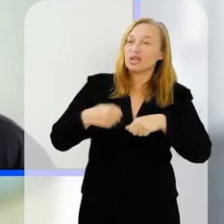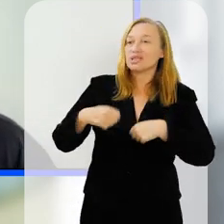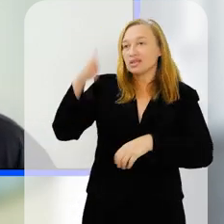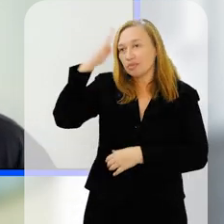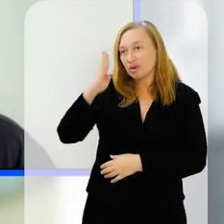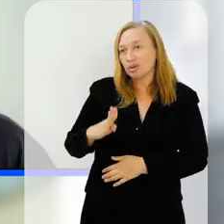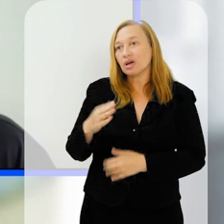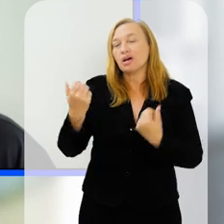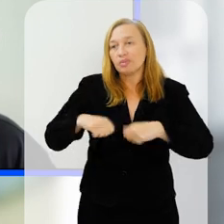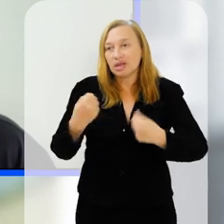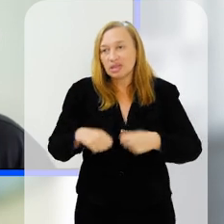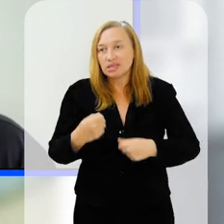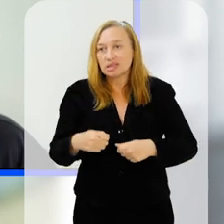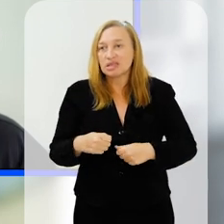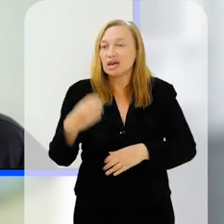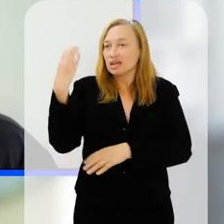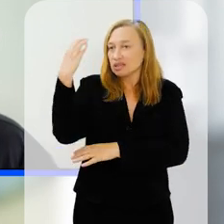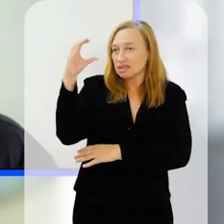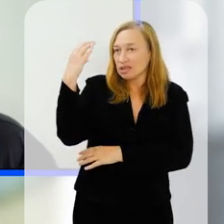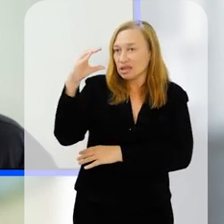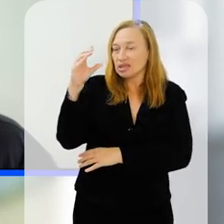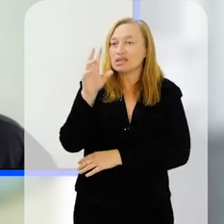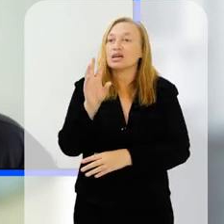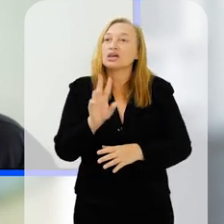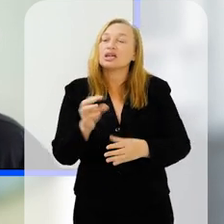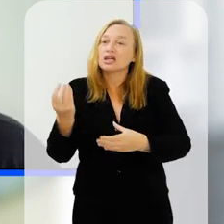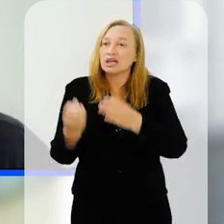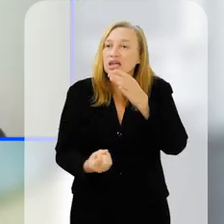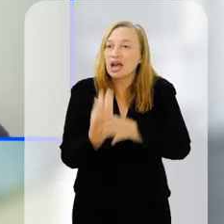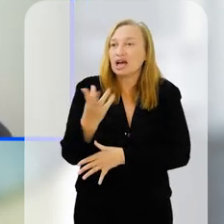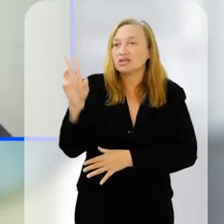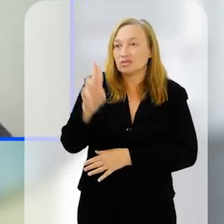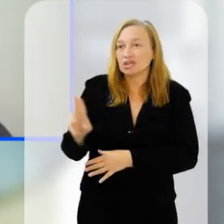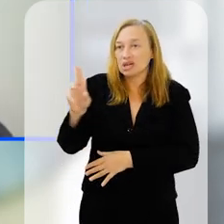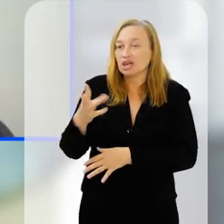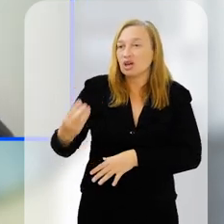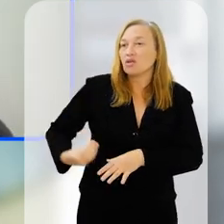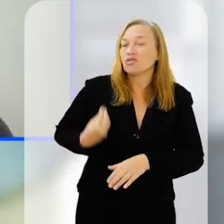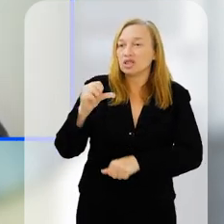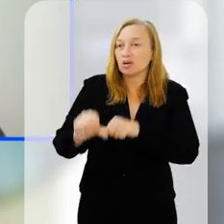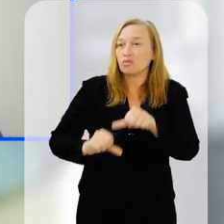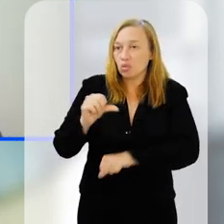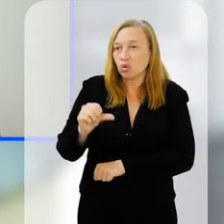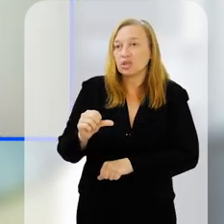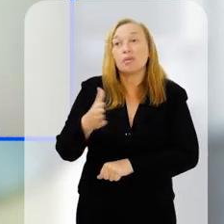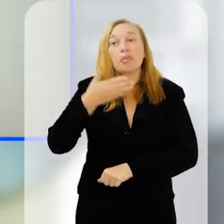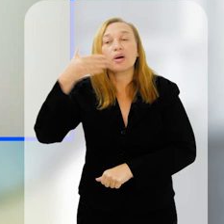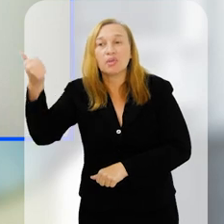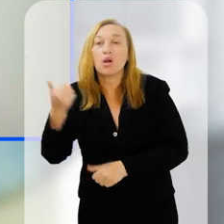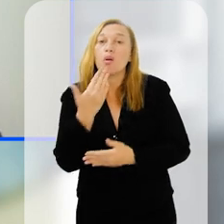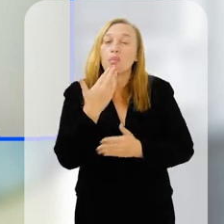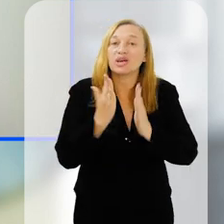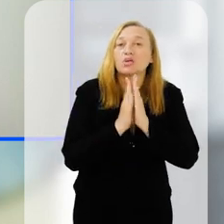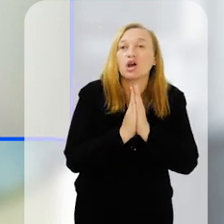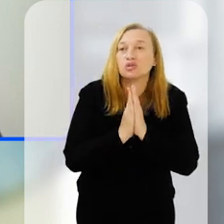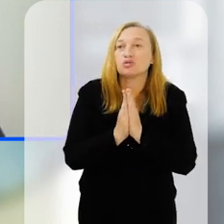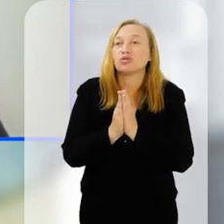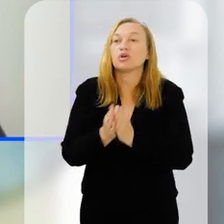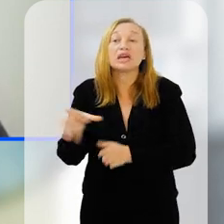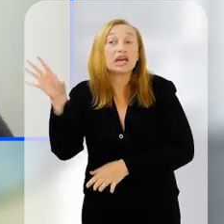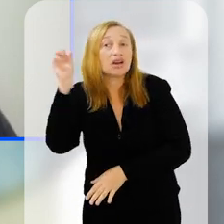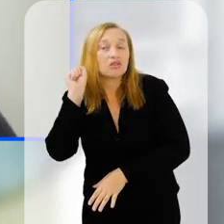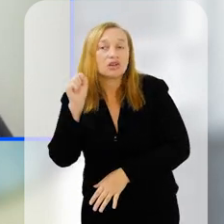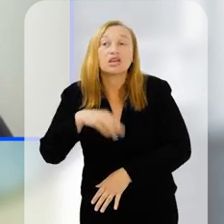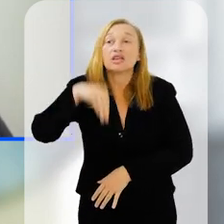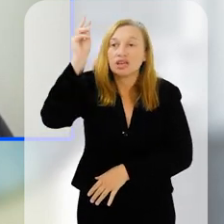a gente precisa. A gente precisa que a ciência feita nas universidades mude a vida das pessoas, mude para melhor. E esse é o objetivo. Peço a sua